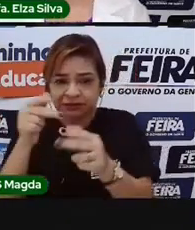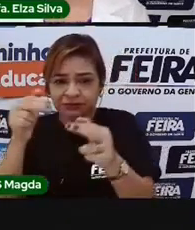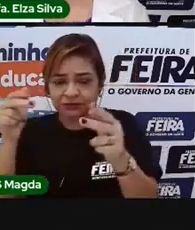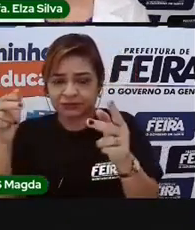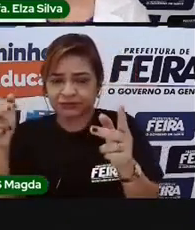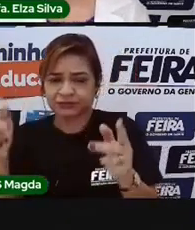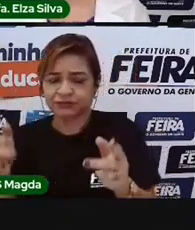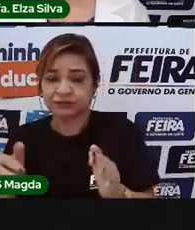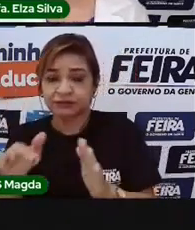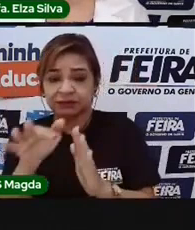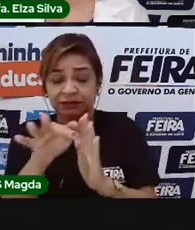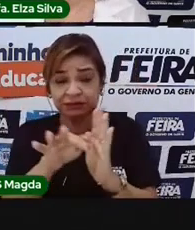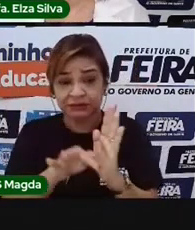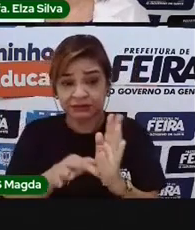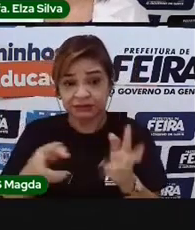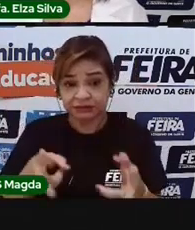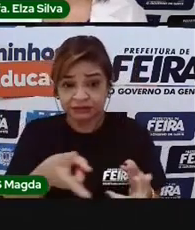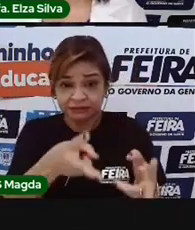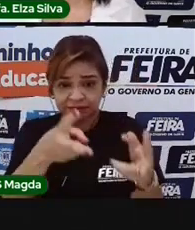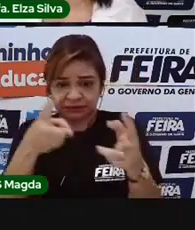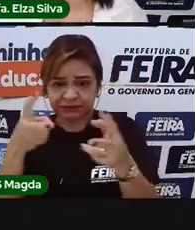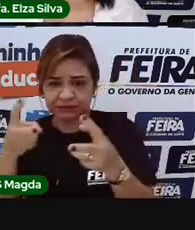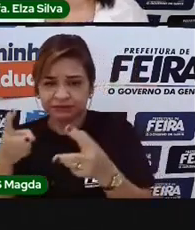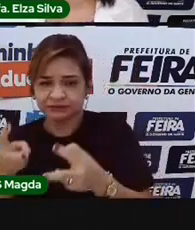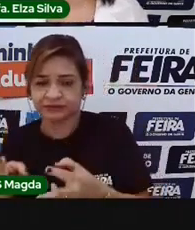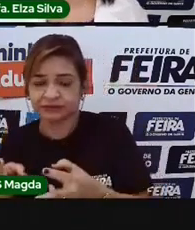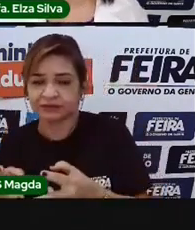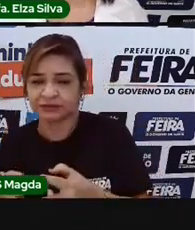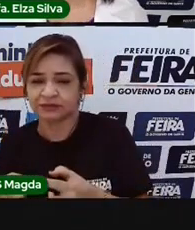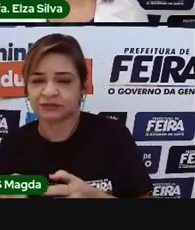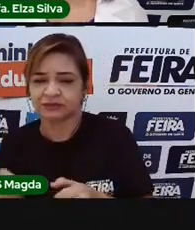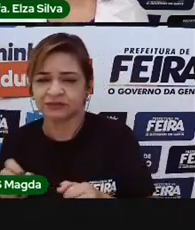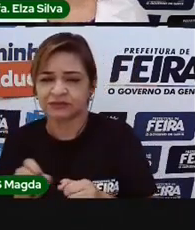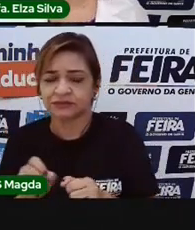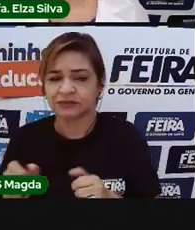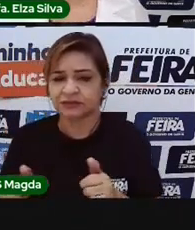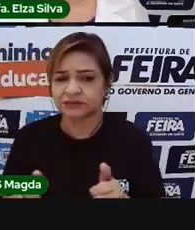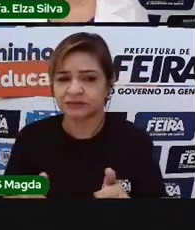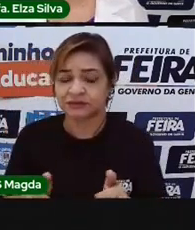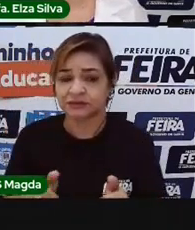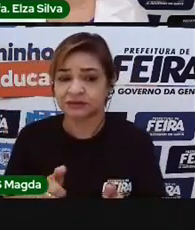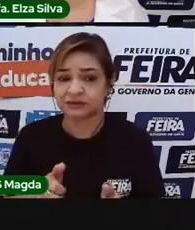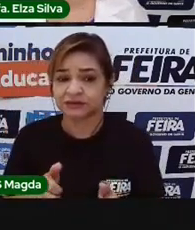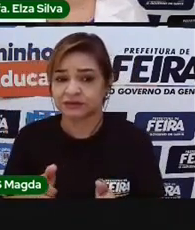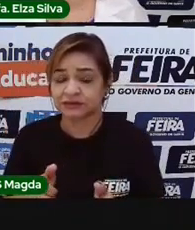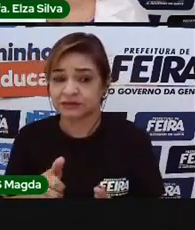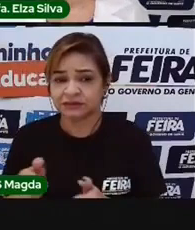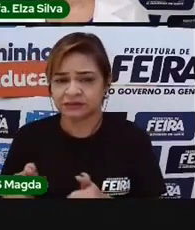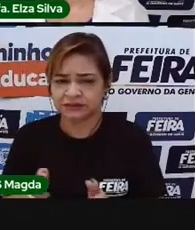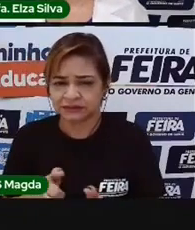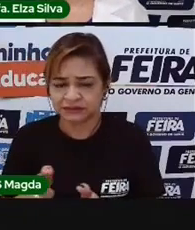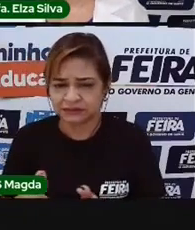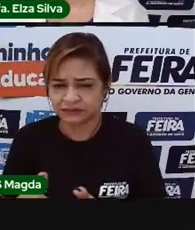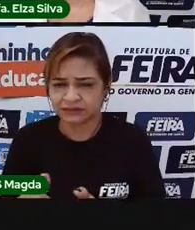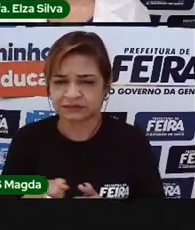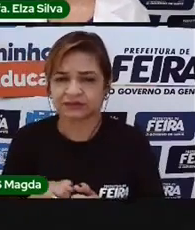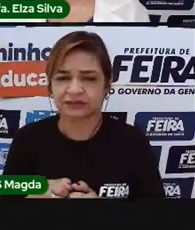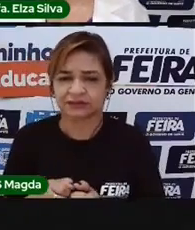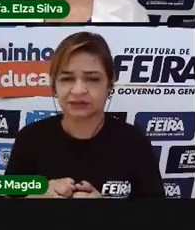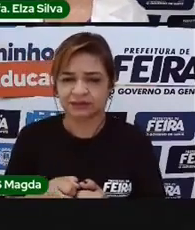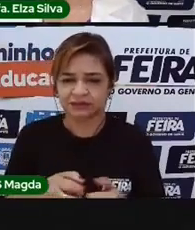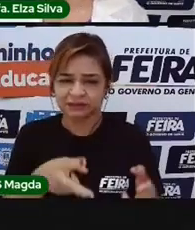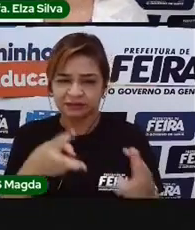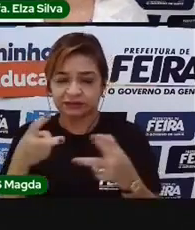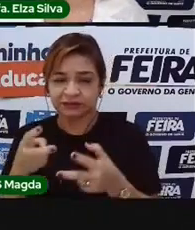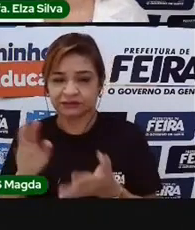são textos visuais, geralmente criados com o uso de ferramentas digitais que motivam